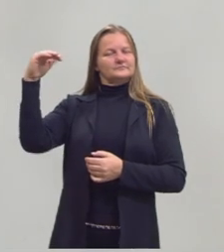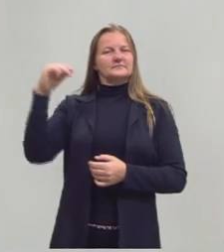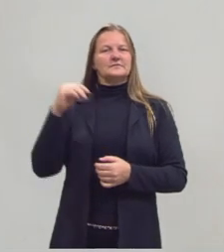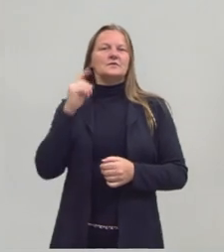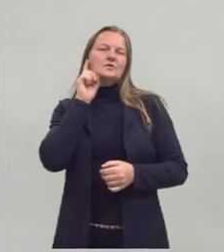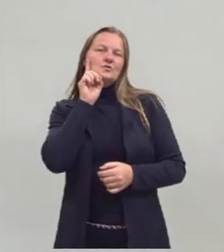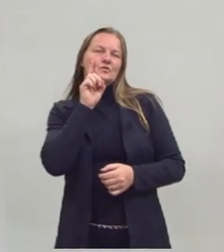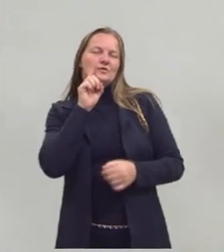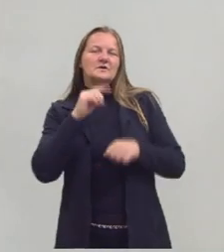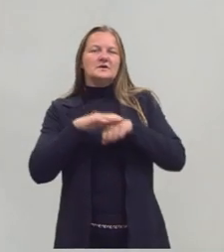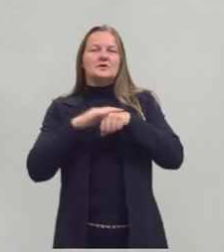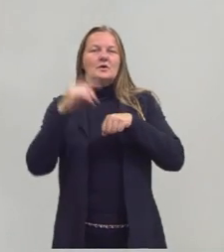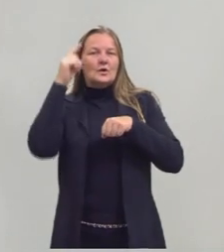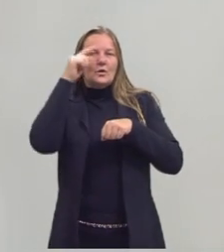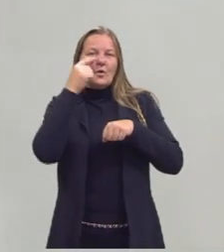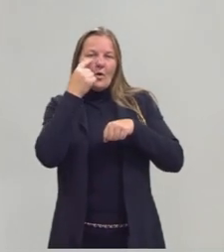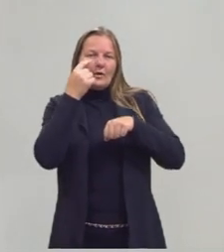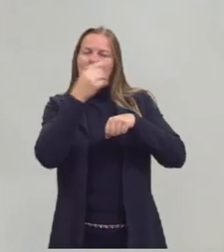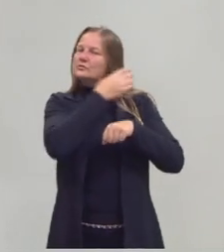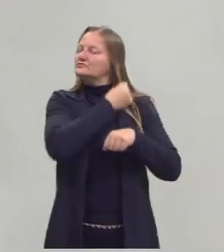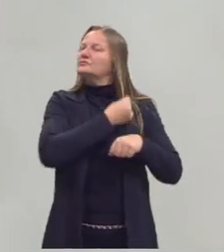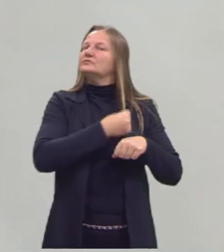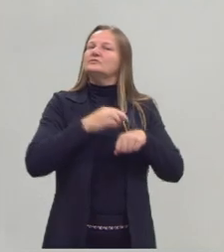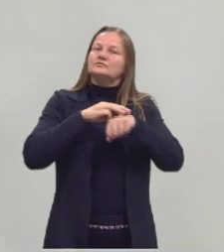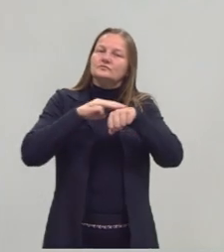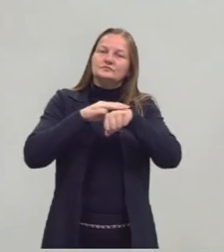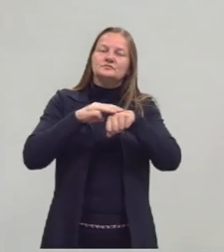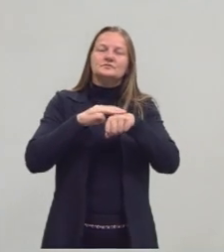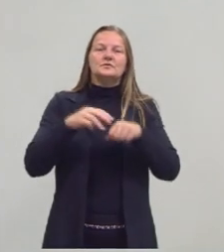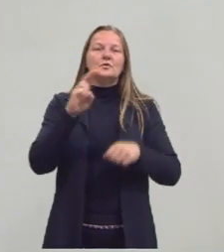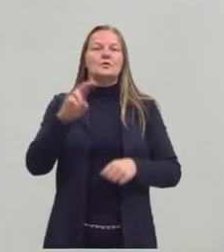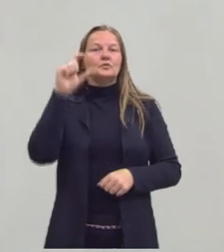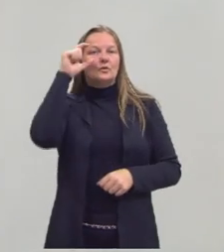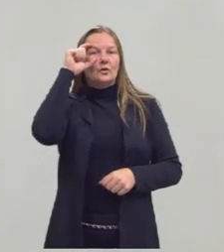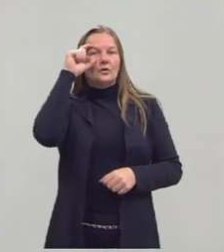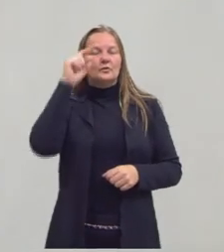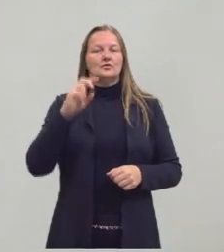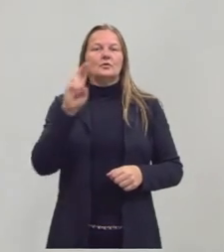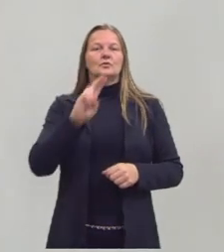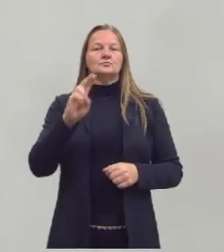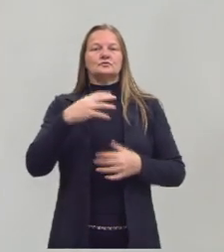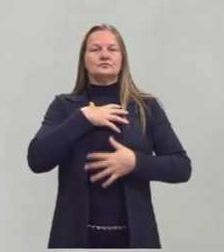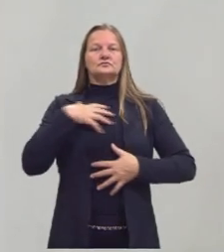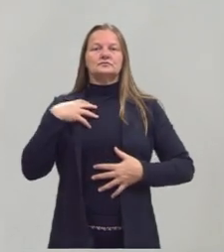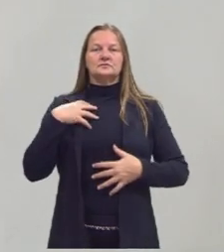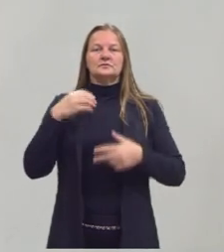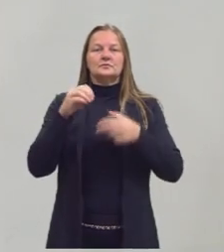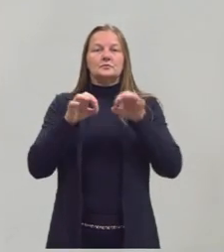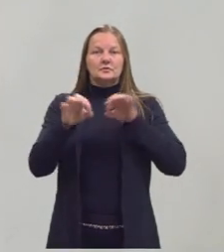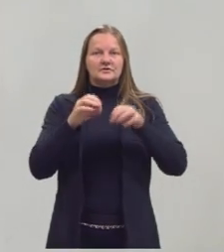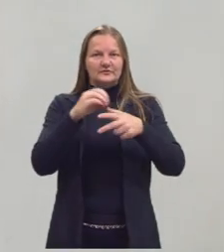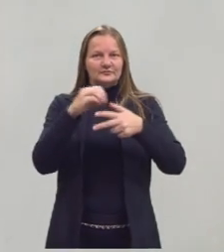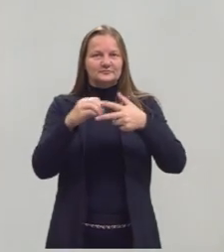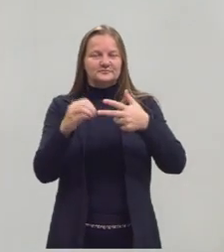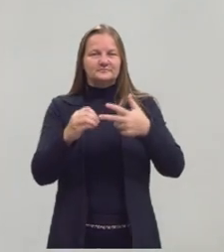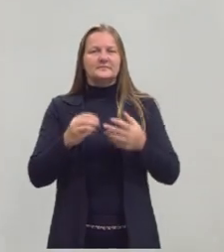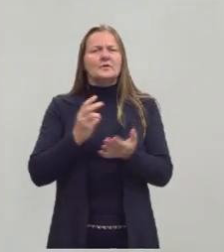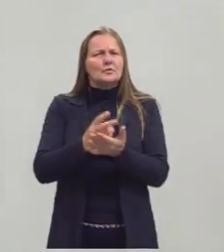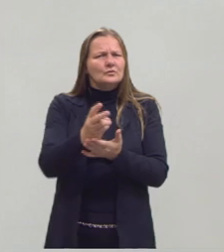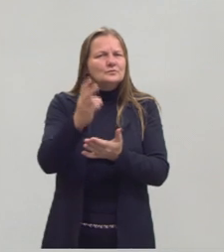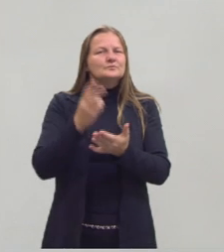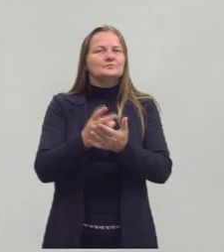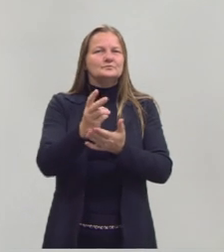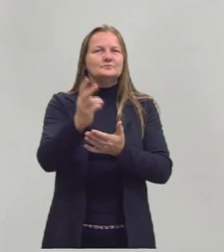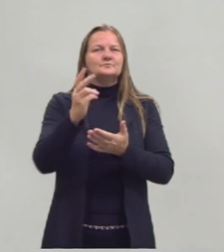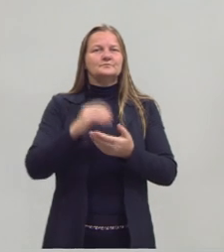morena, de cabelos castanhos, olhos castanhos, eu uso óculos e estou com a camiseta do projeto. Hoje a gente vai dar continuidade à